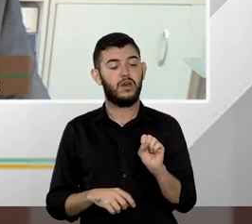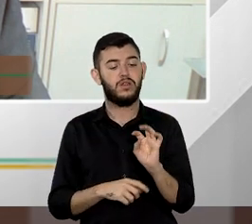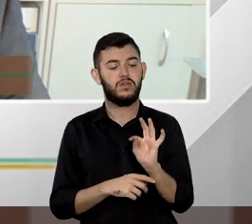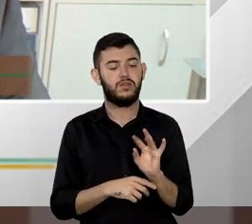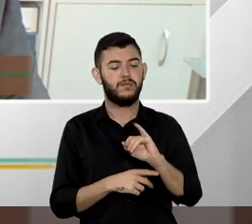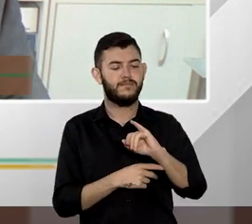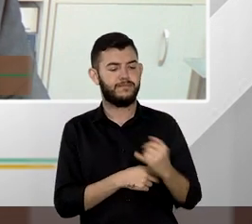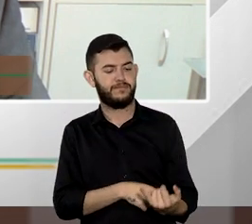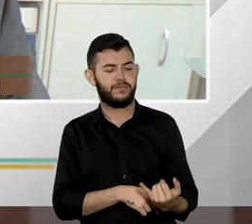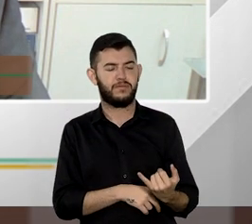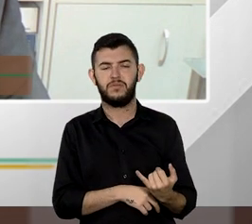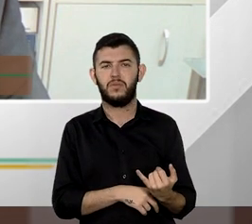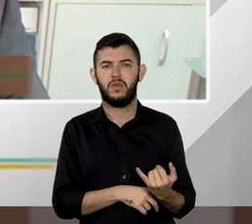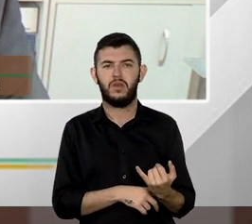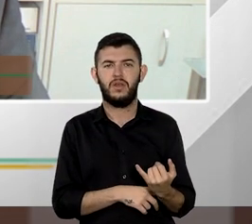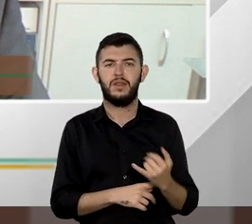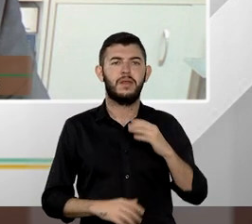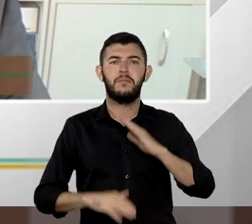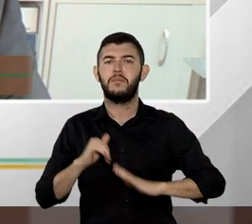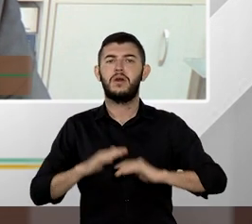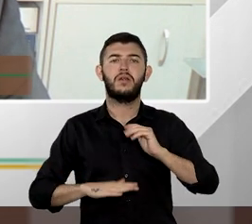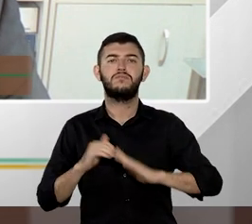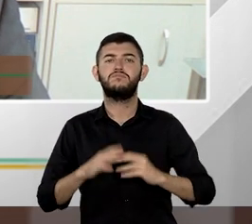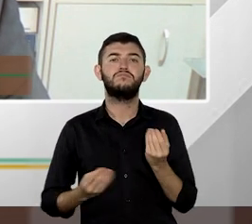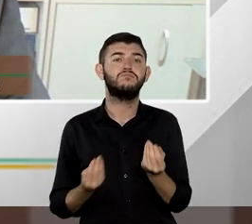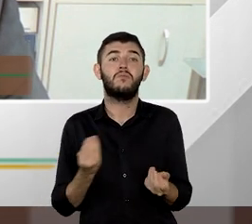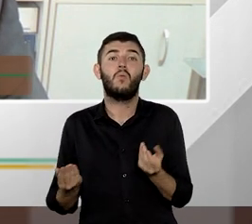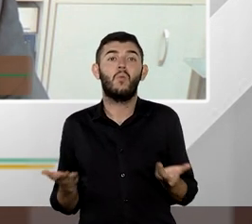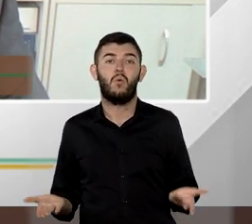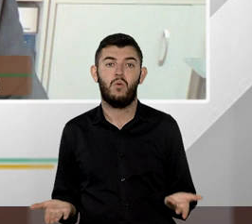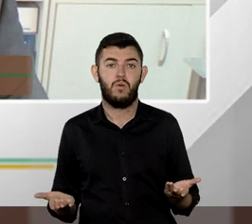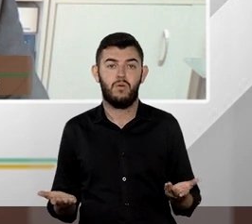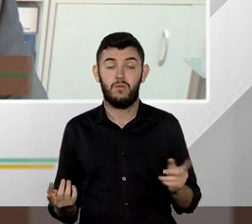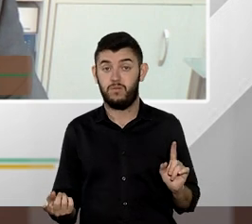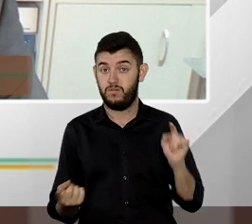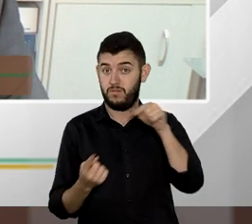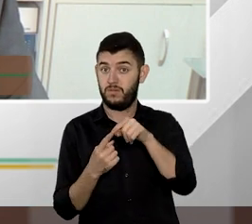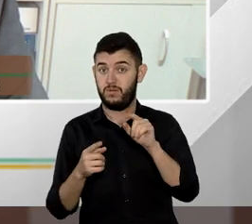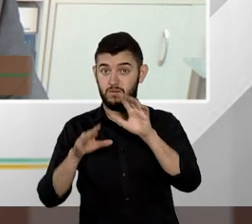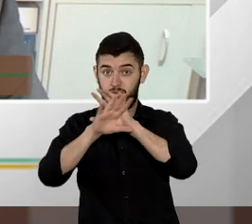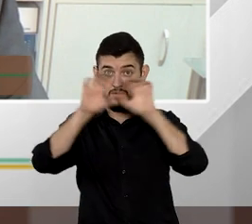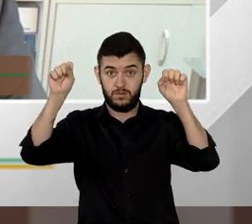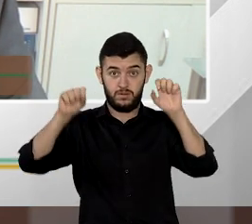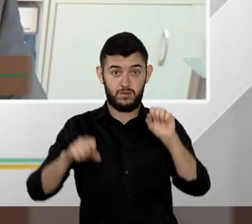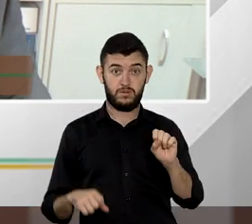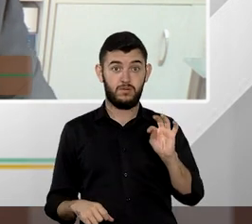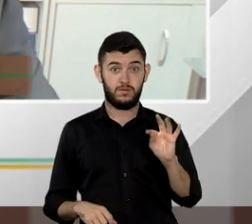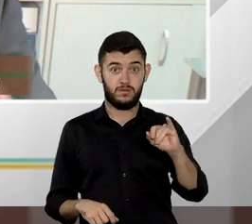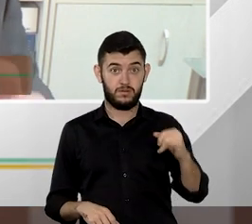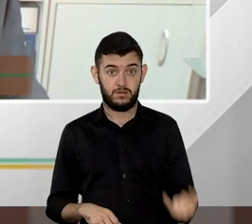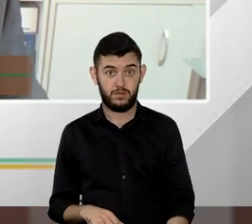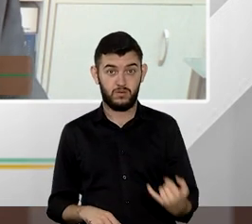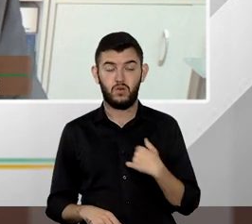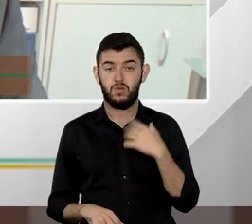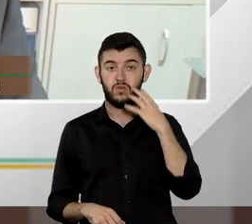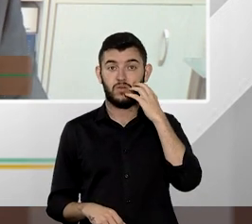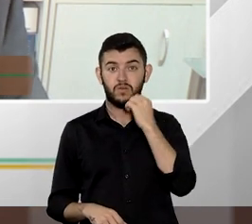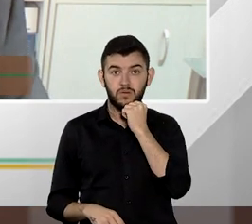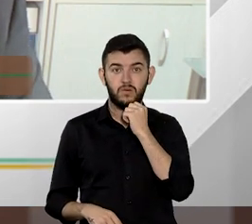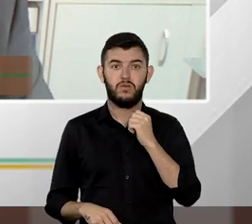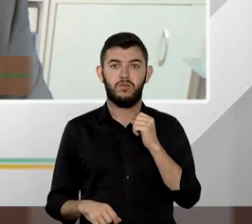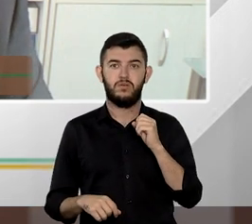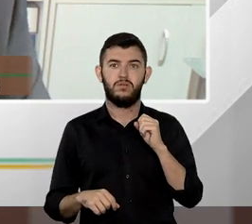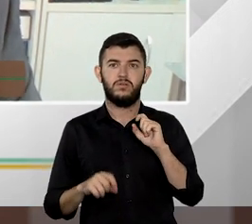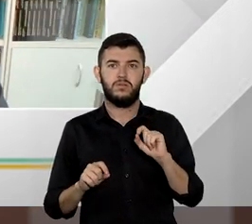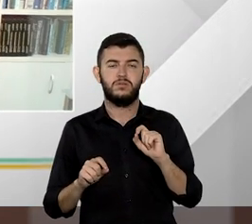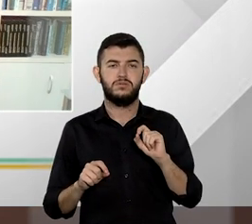para que o STJ de fato se ocupe das questões mais importantes que nós temos em discussão no país.